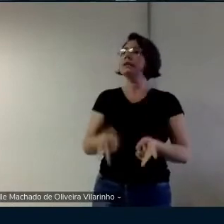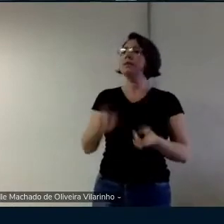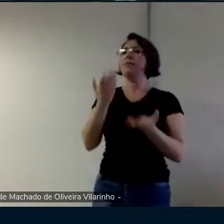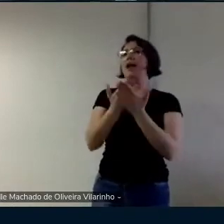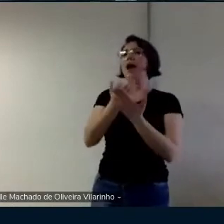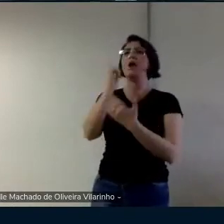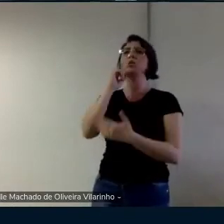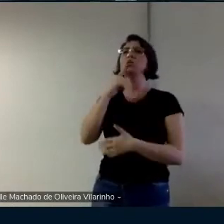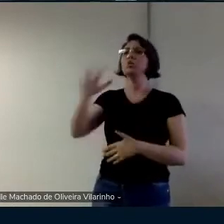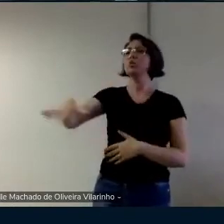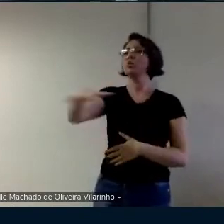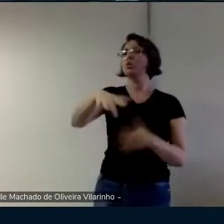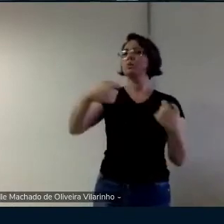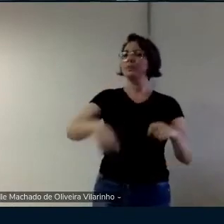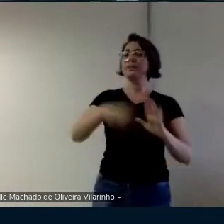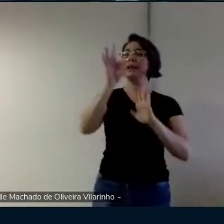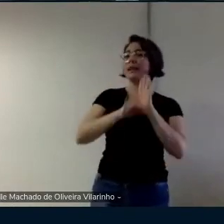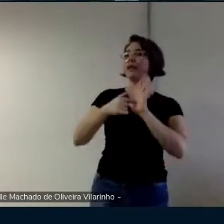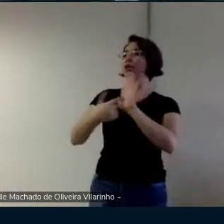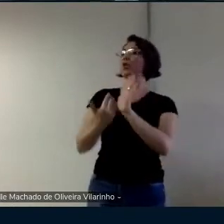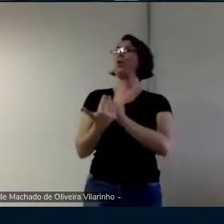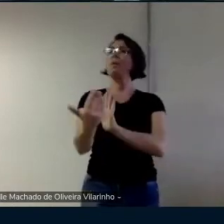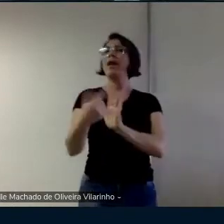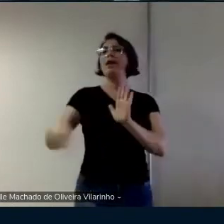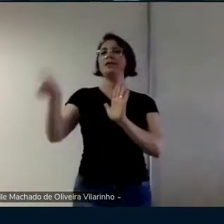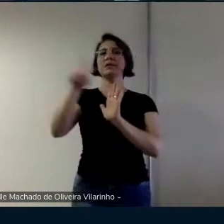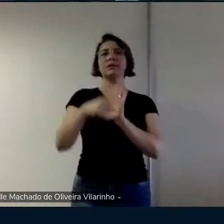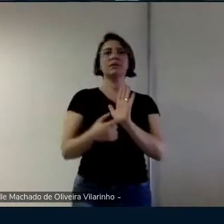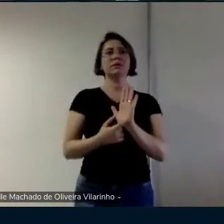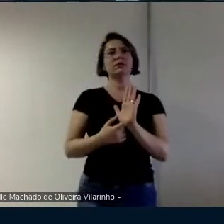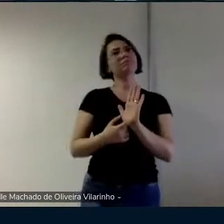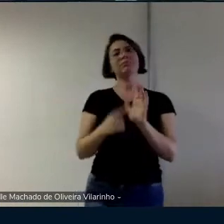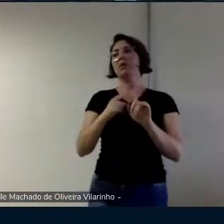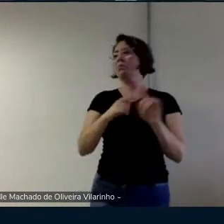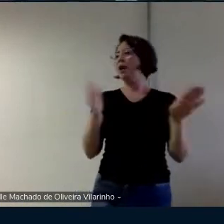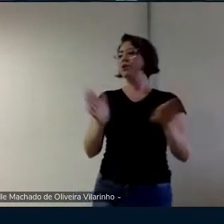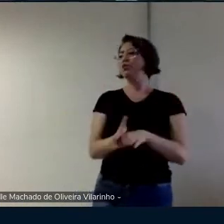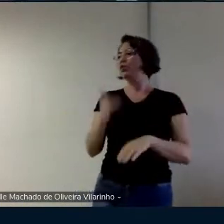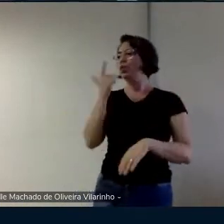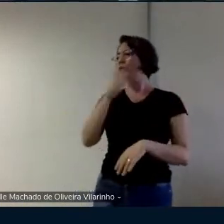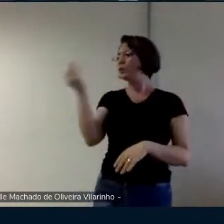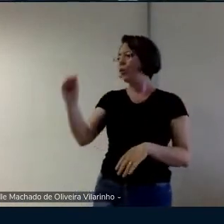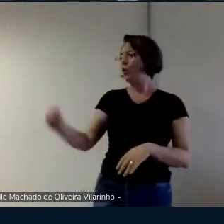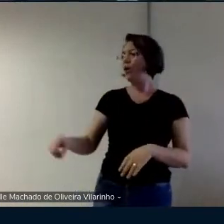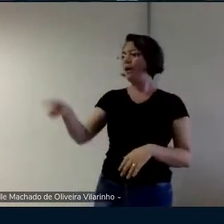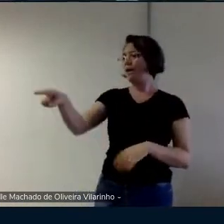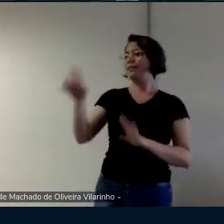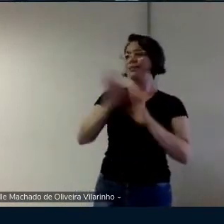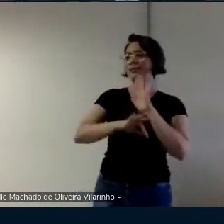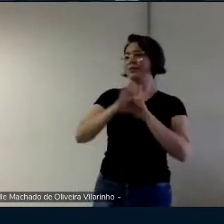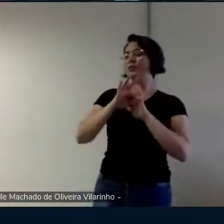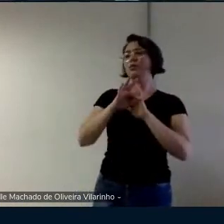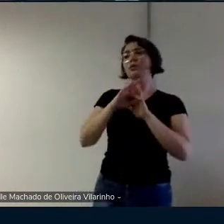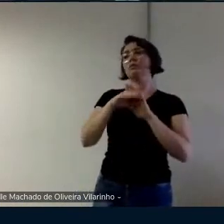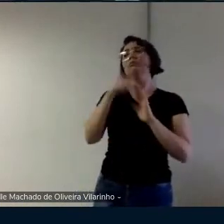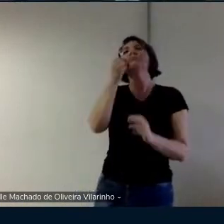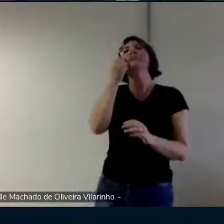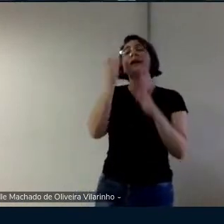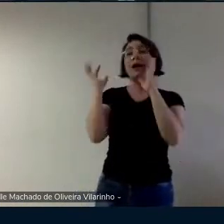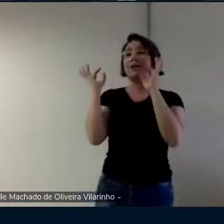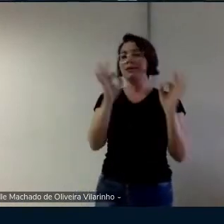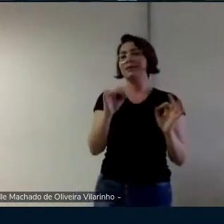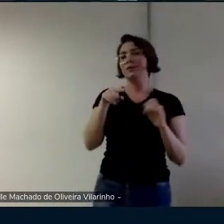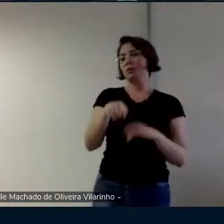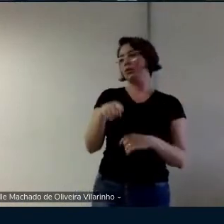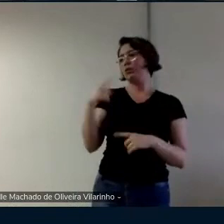não dá pra chegar com o lexico e aí os textos acabaram não chegando aqui né então vamos dar essa atenção que você